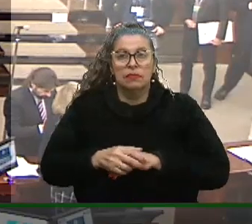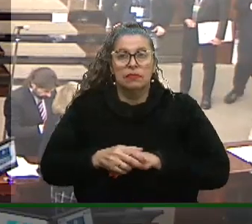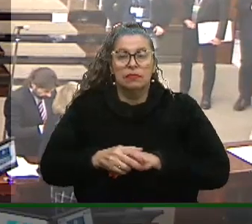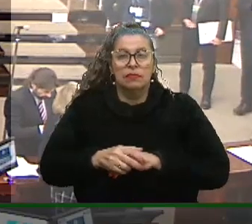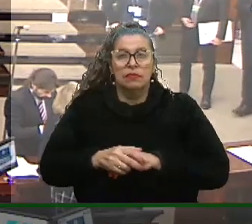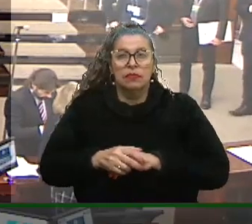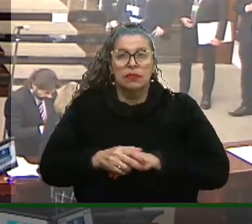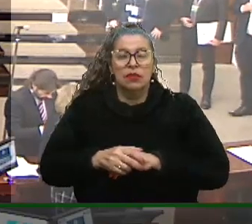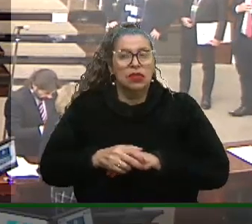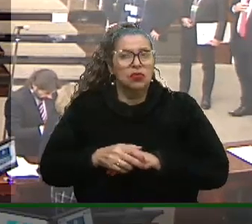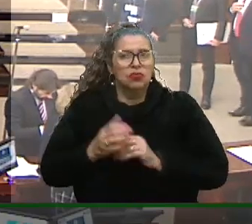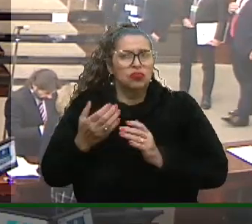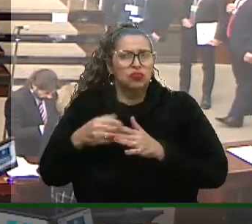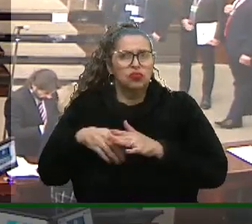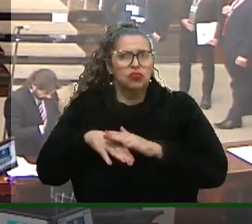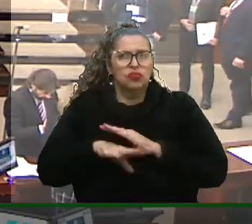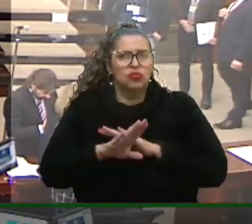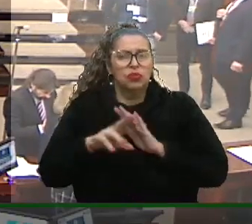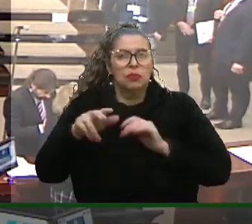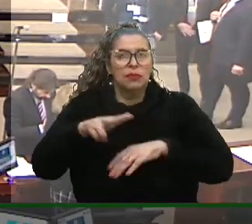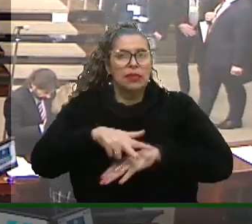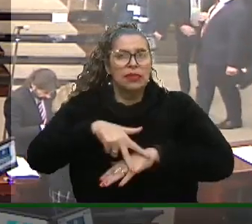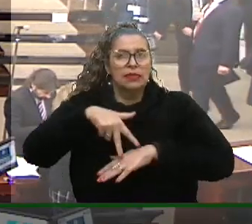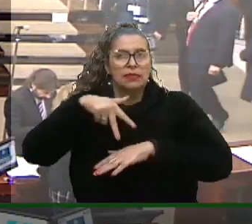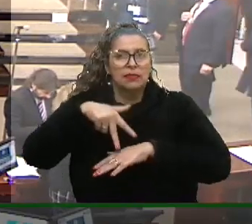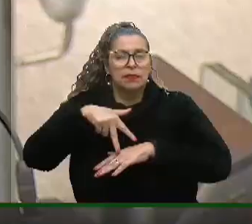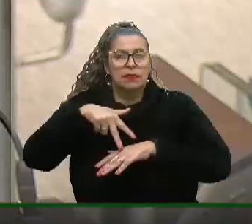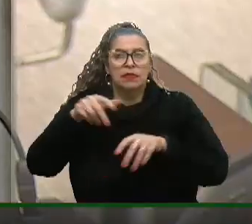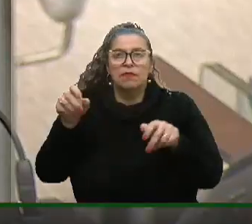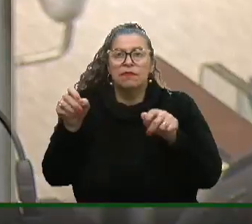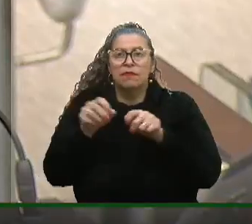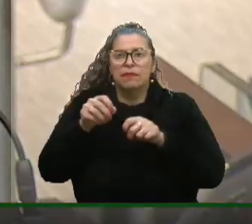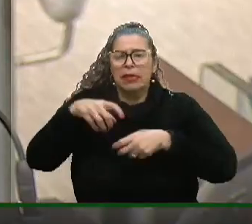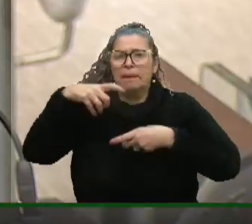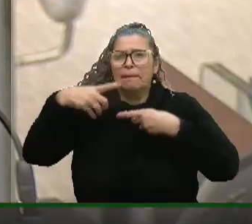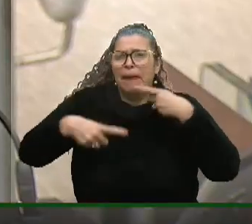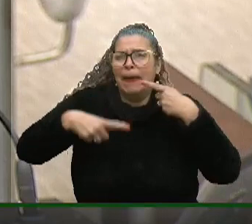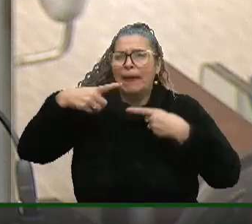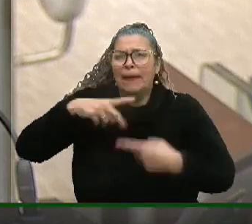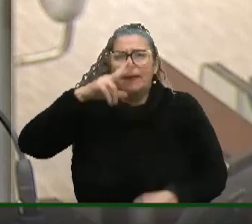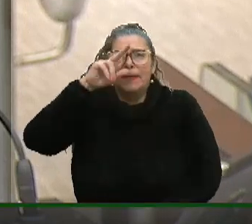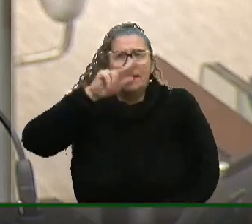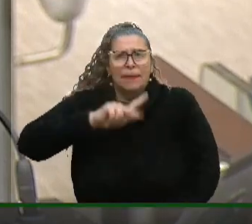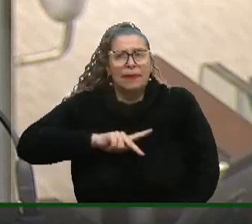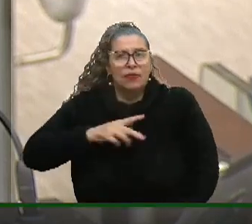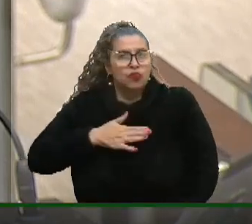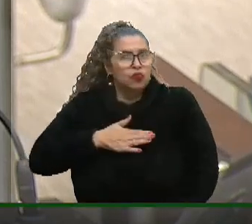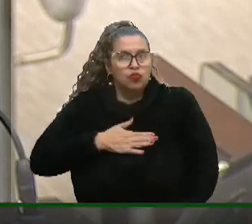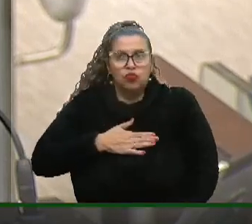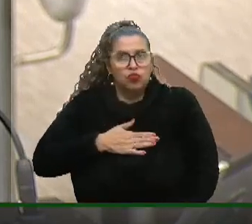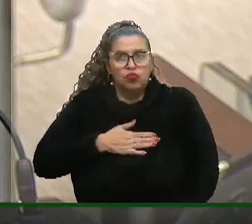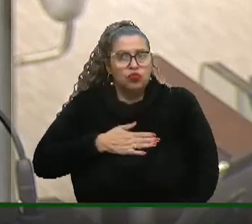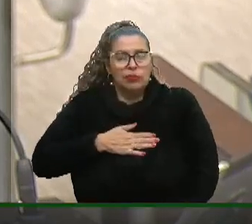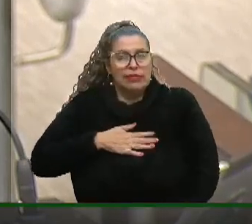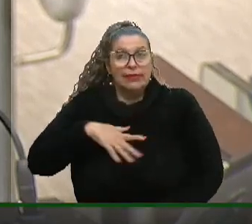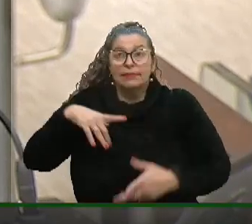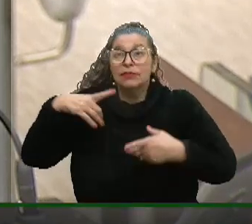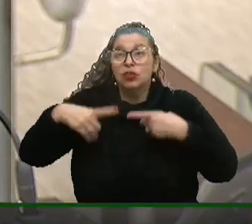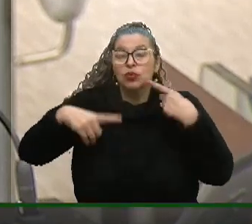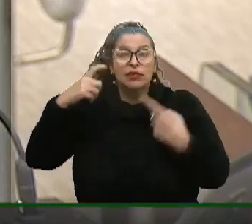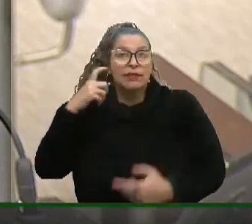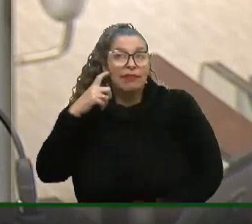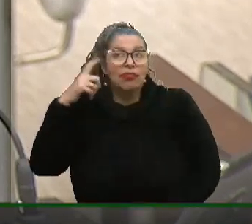Eu não costumo subir essa tribuna para fazer embates pessoais. Eu prefiro sempre discutir